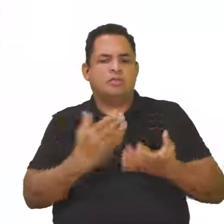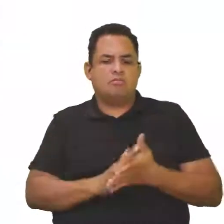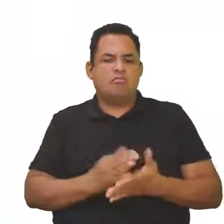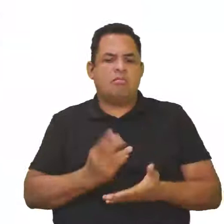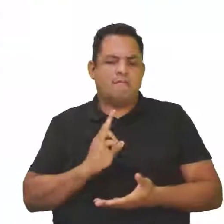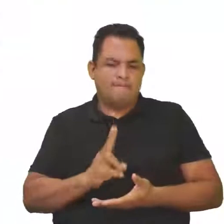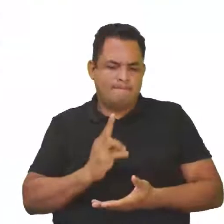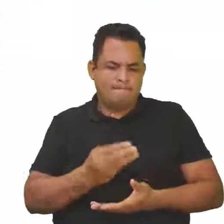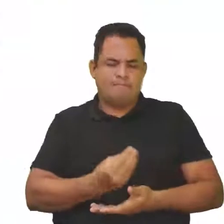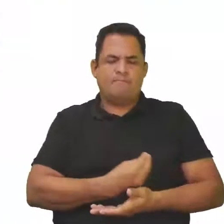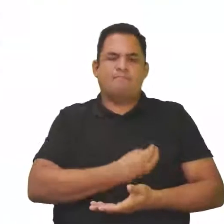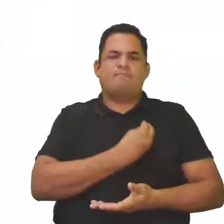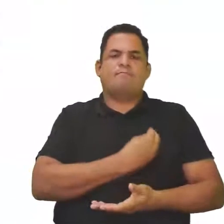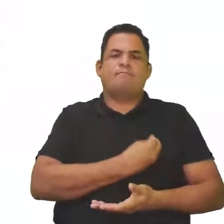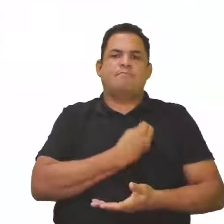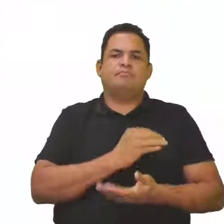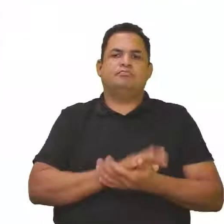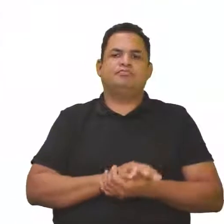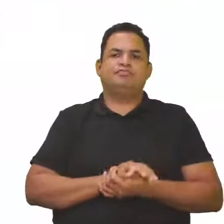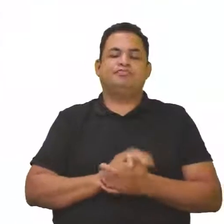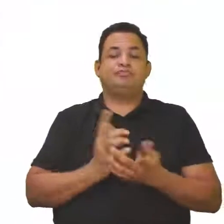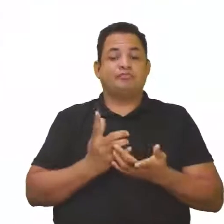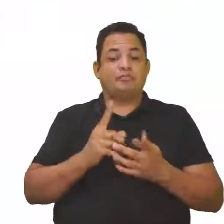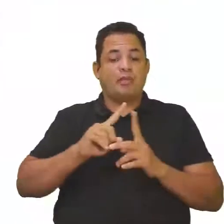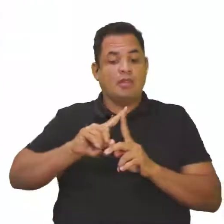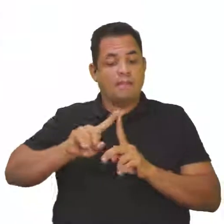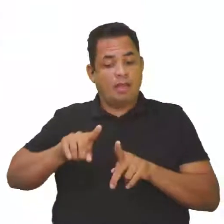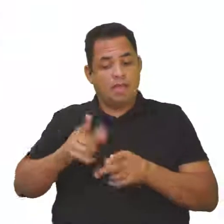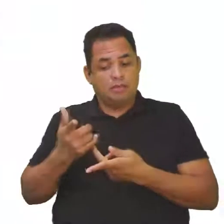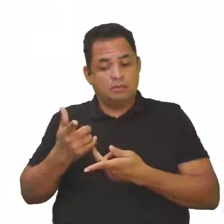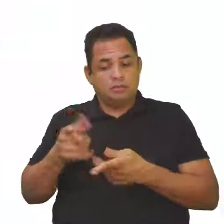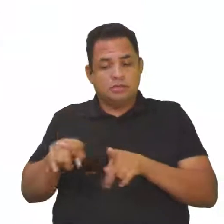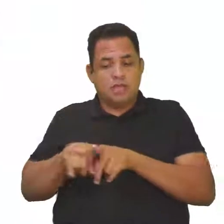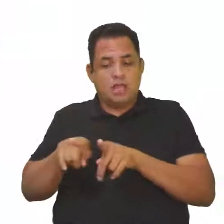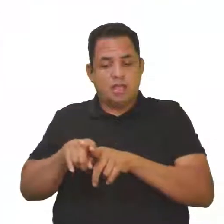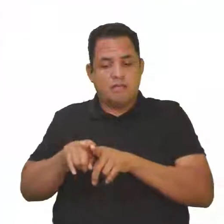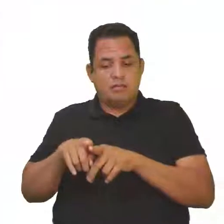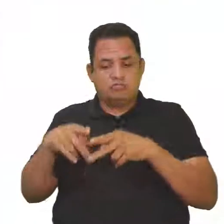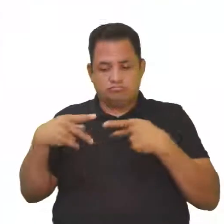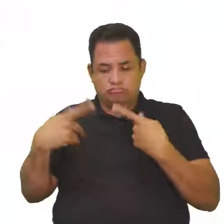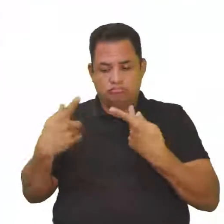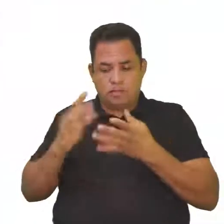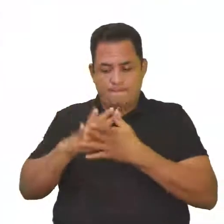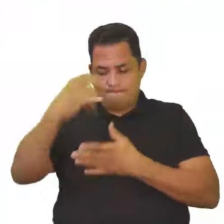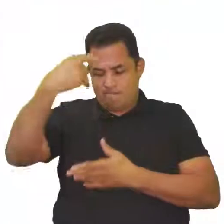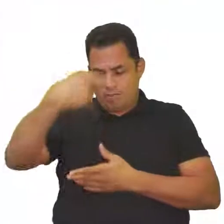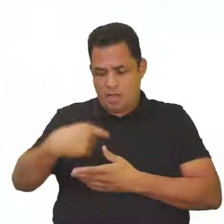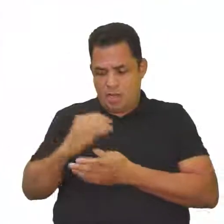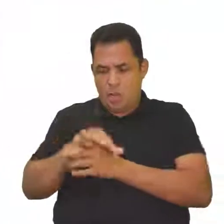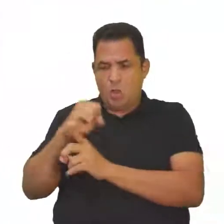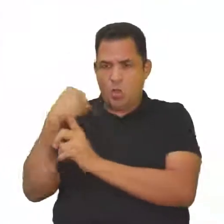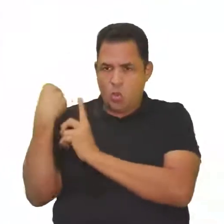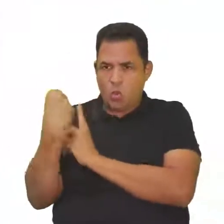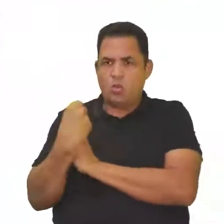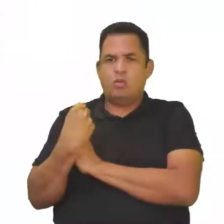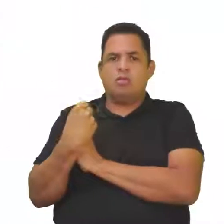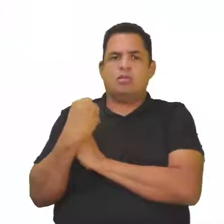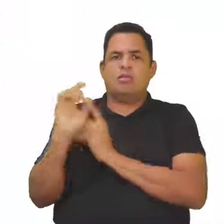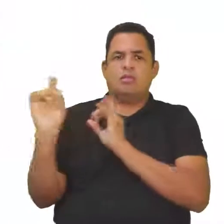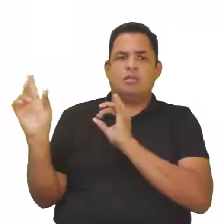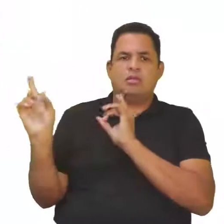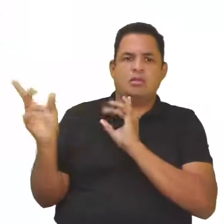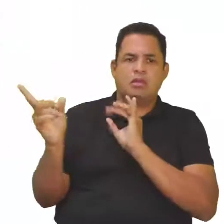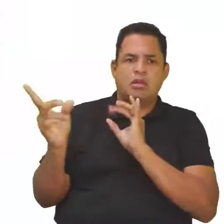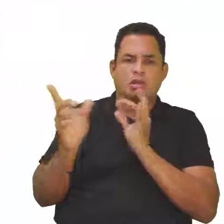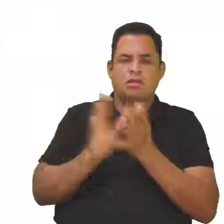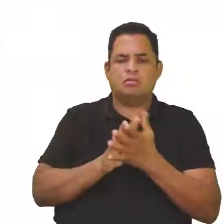continuar sobrevivendo, Por outro lado, como ser social, cada